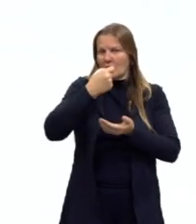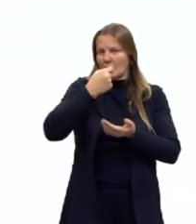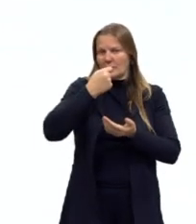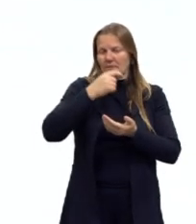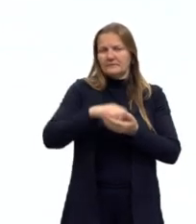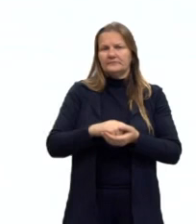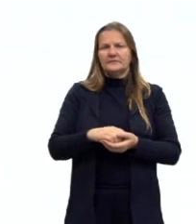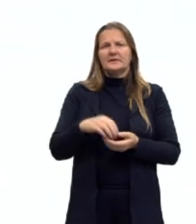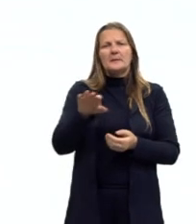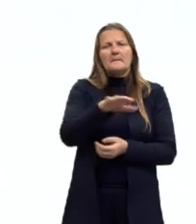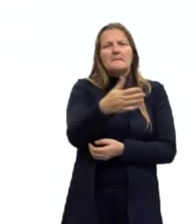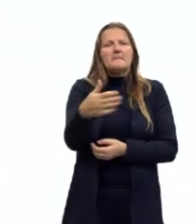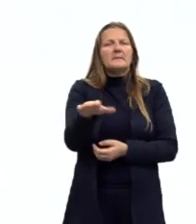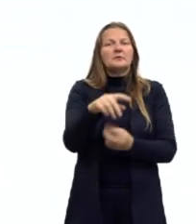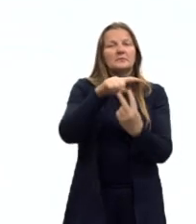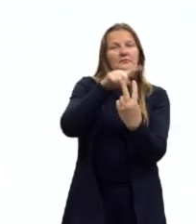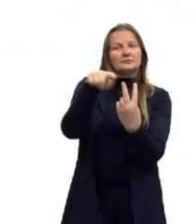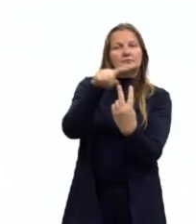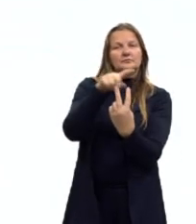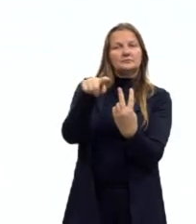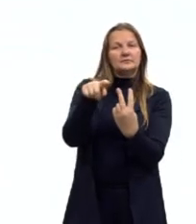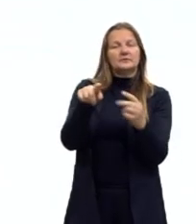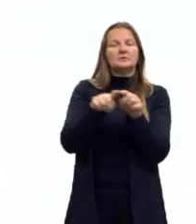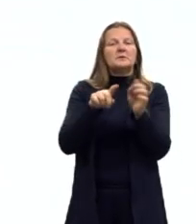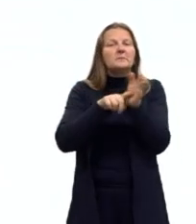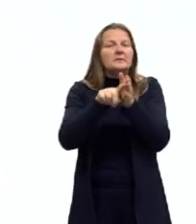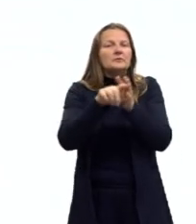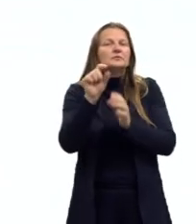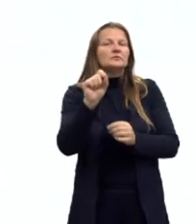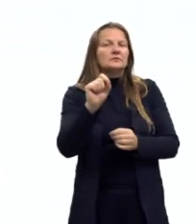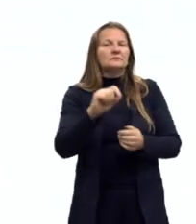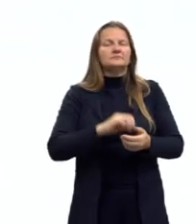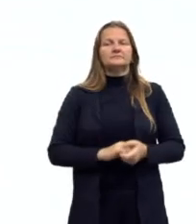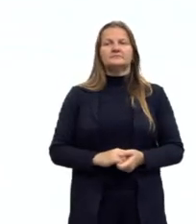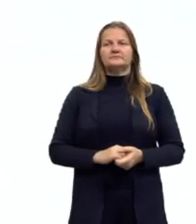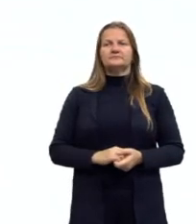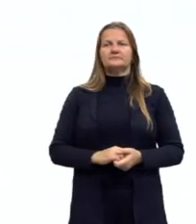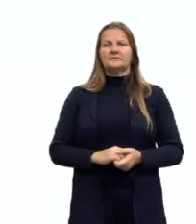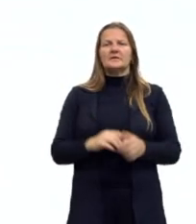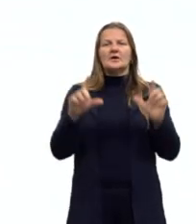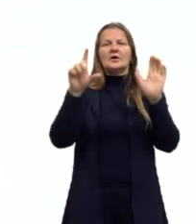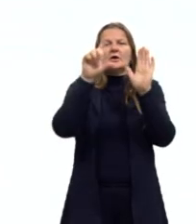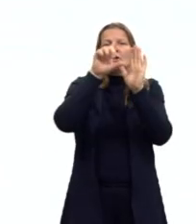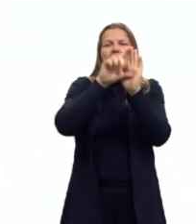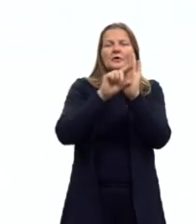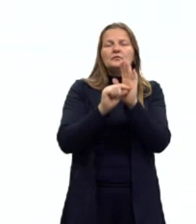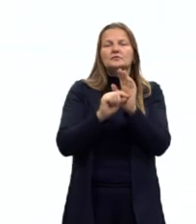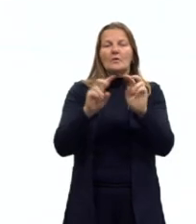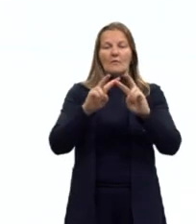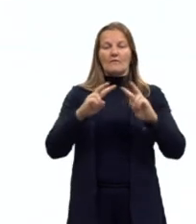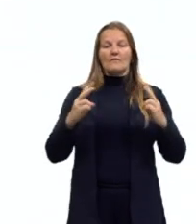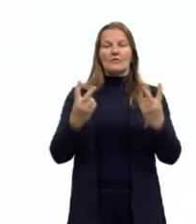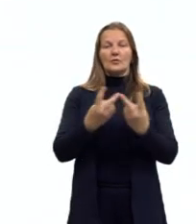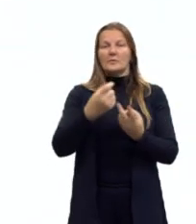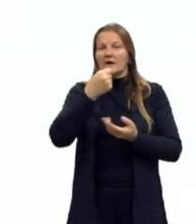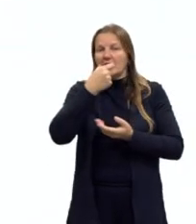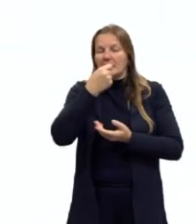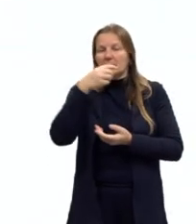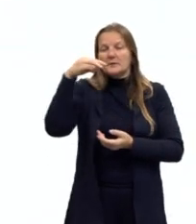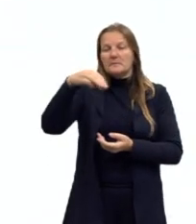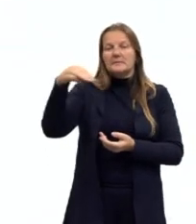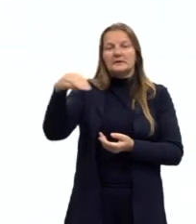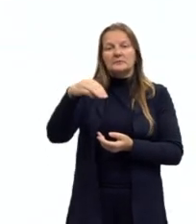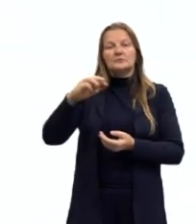valor aproximado para π. E a questão pede o seguinte. A redução do volume da pílula em milímetros